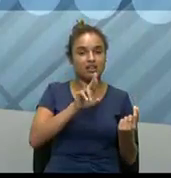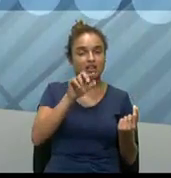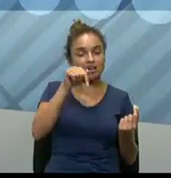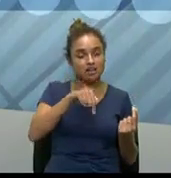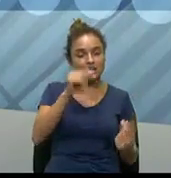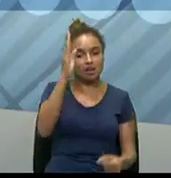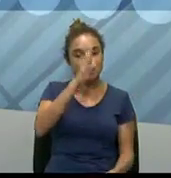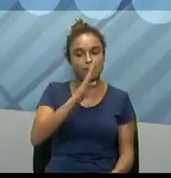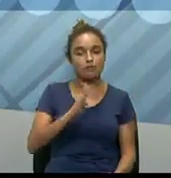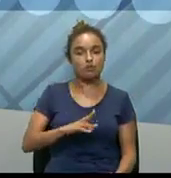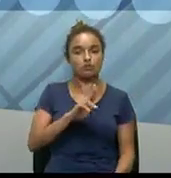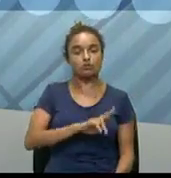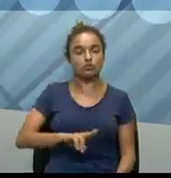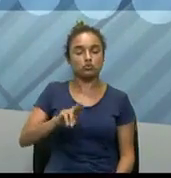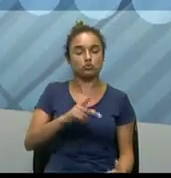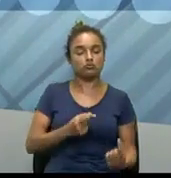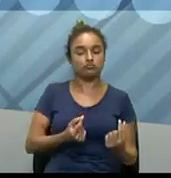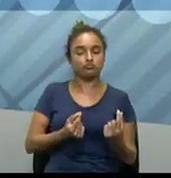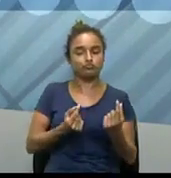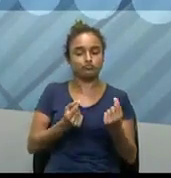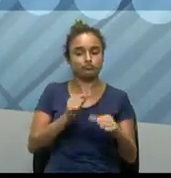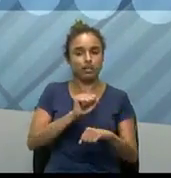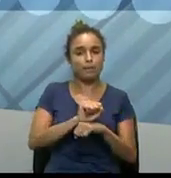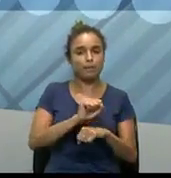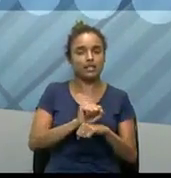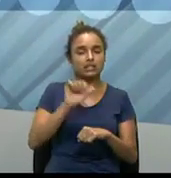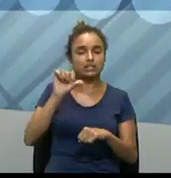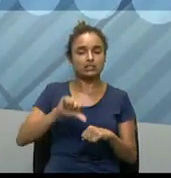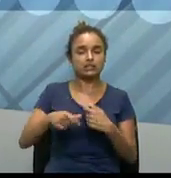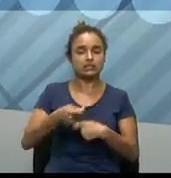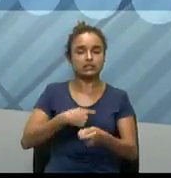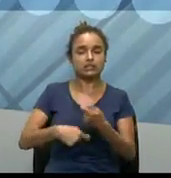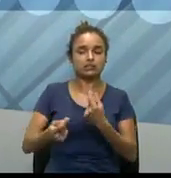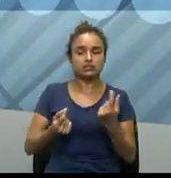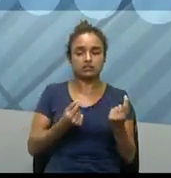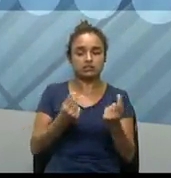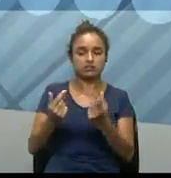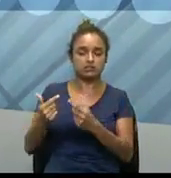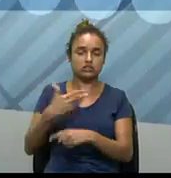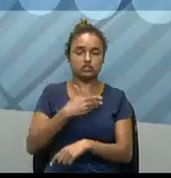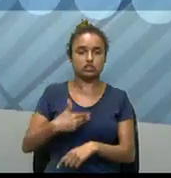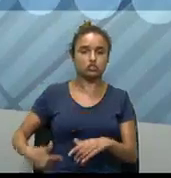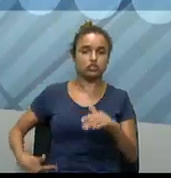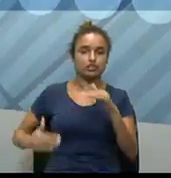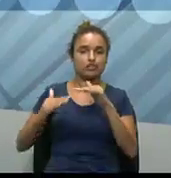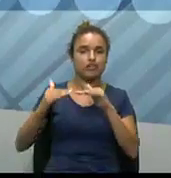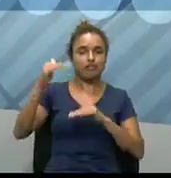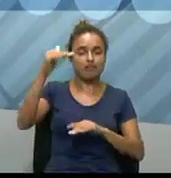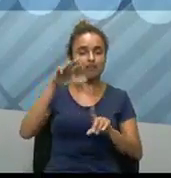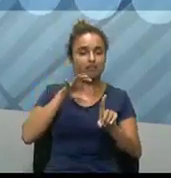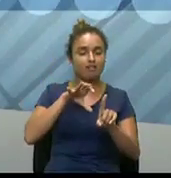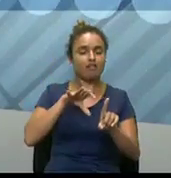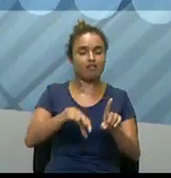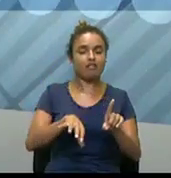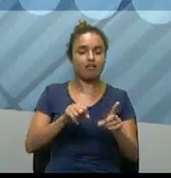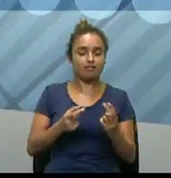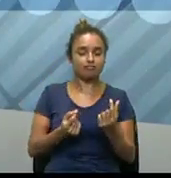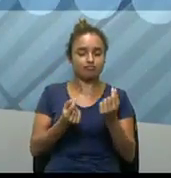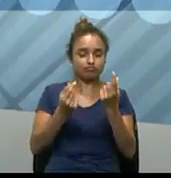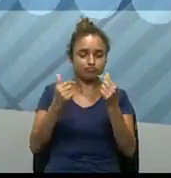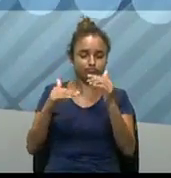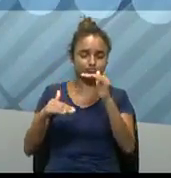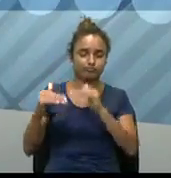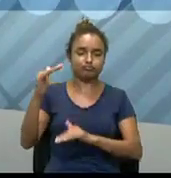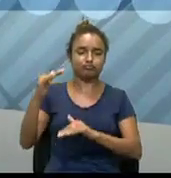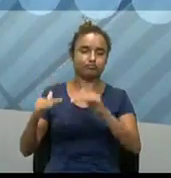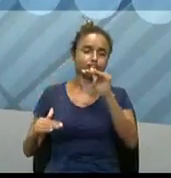que em alguns momentos, principalmente em crises financeiras, o governo, ele vai, intervém, retira a moeda, tira a